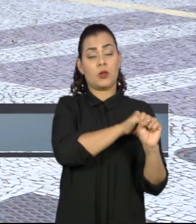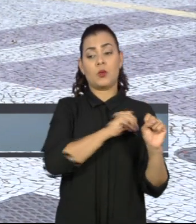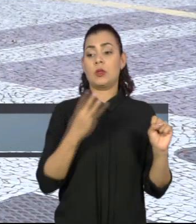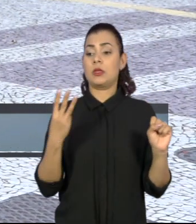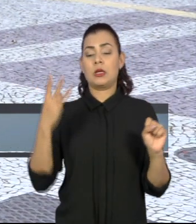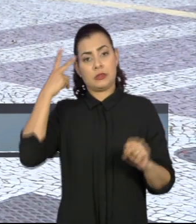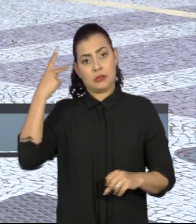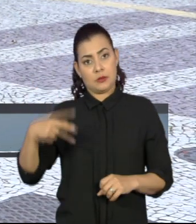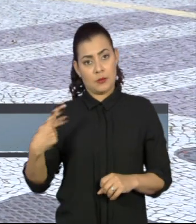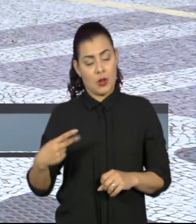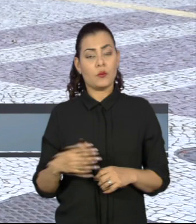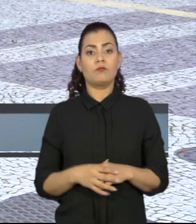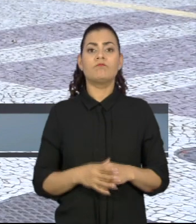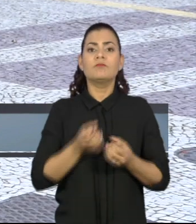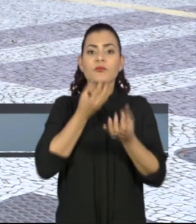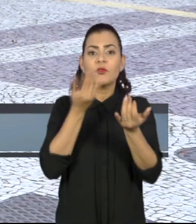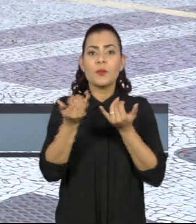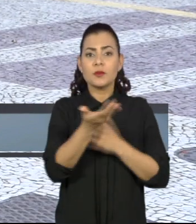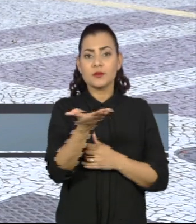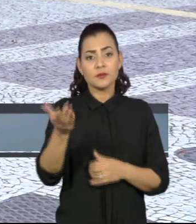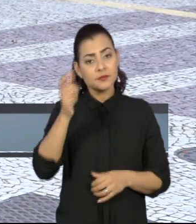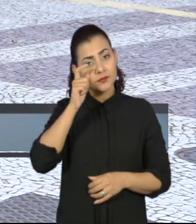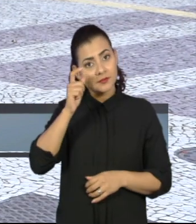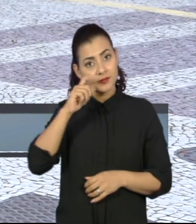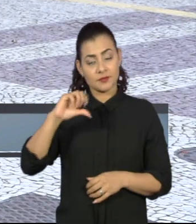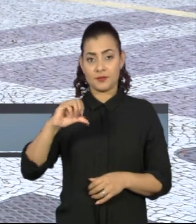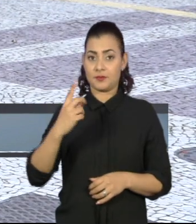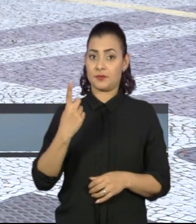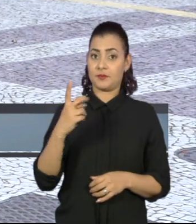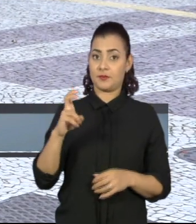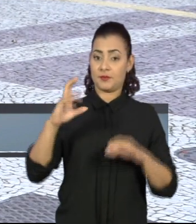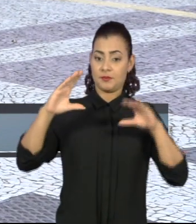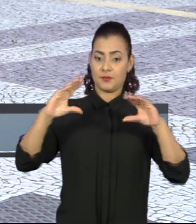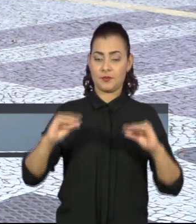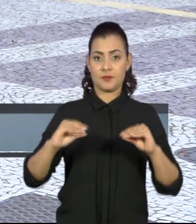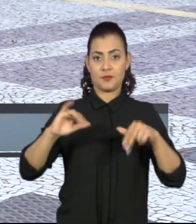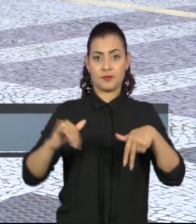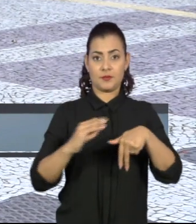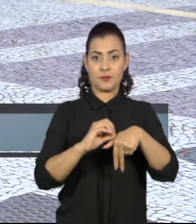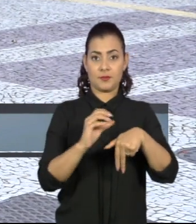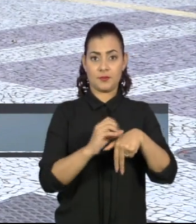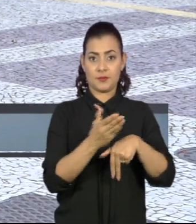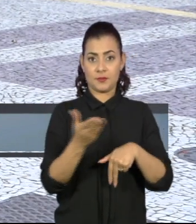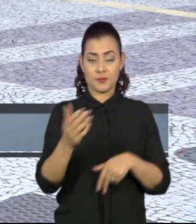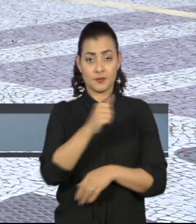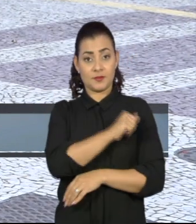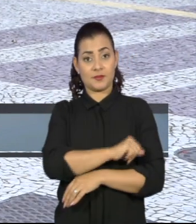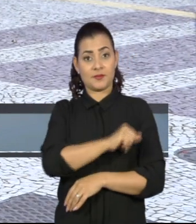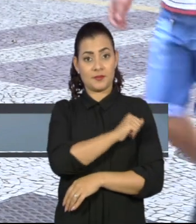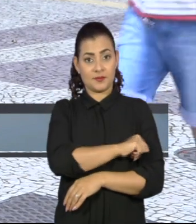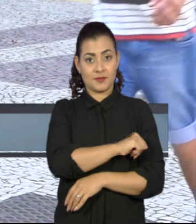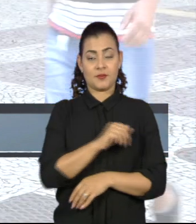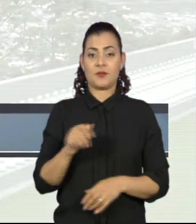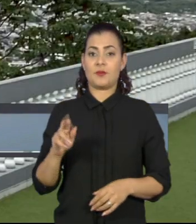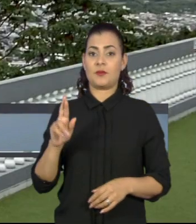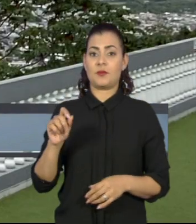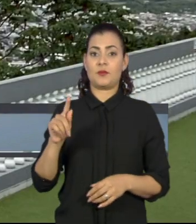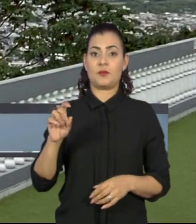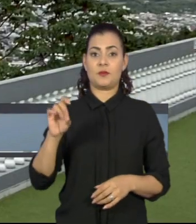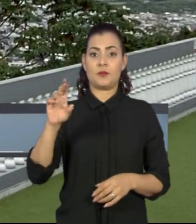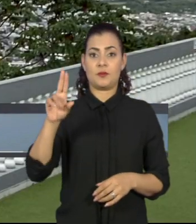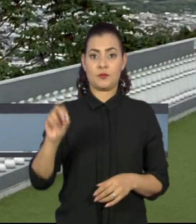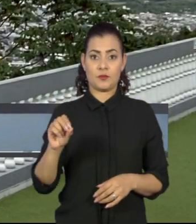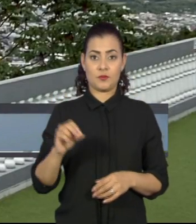três em São Paulo. Mais informações você vê às 9h15 da noite no Jornal da Cultura. Do Rio de Janeiro, Rodrigo Gomes.